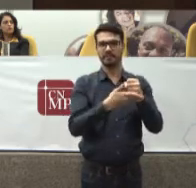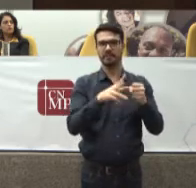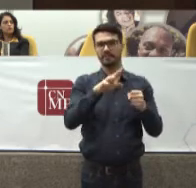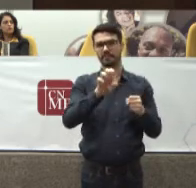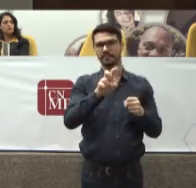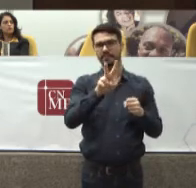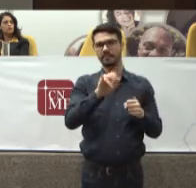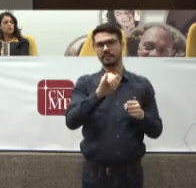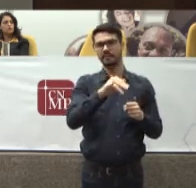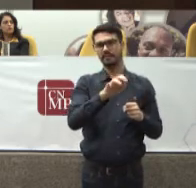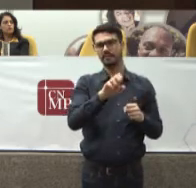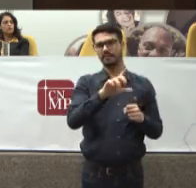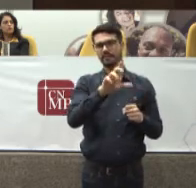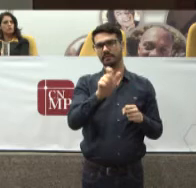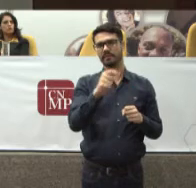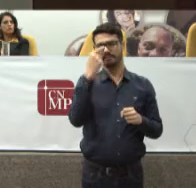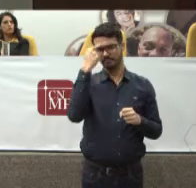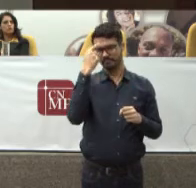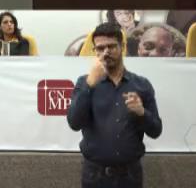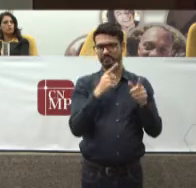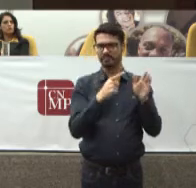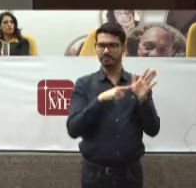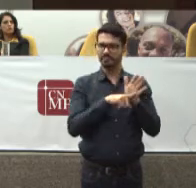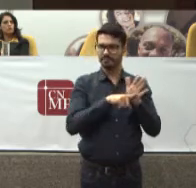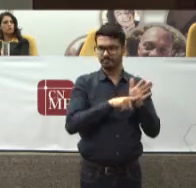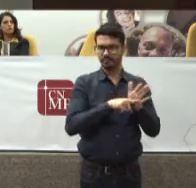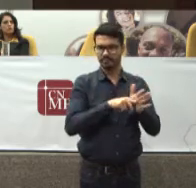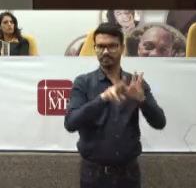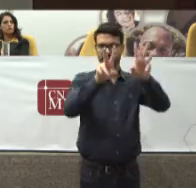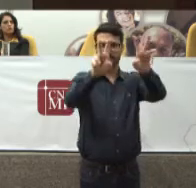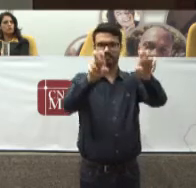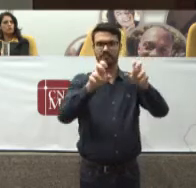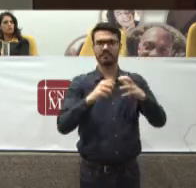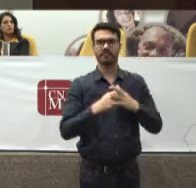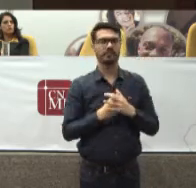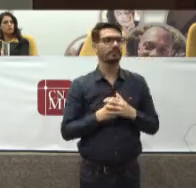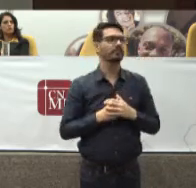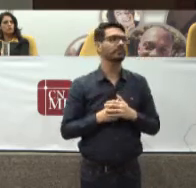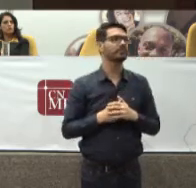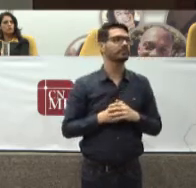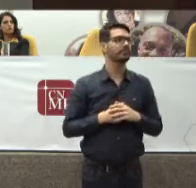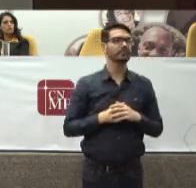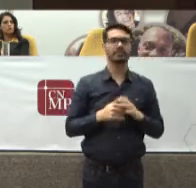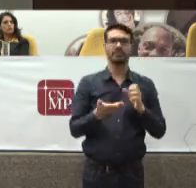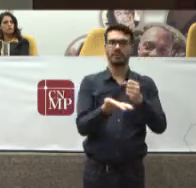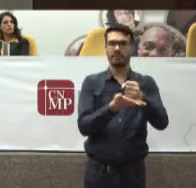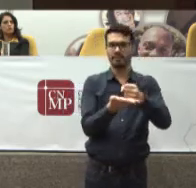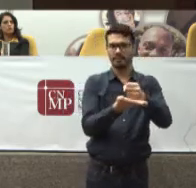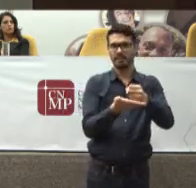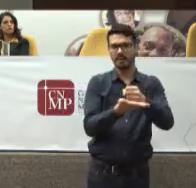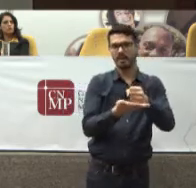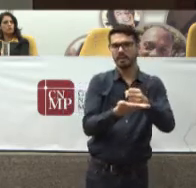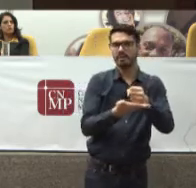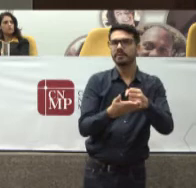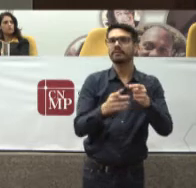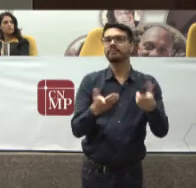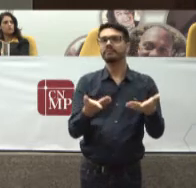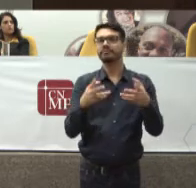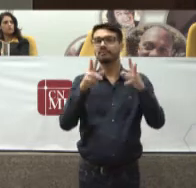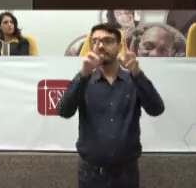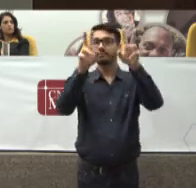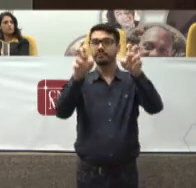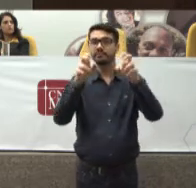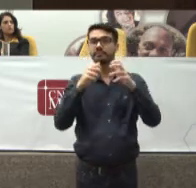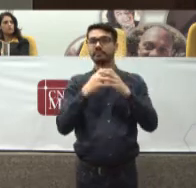Investir um pouquinho Mais Sobre Esse tema Mas Fundamentalmente Dizer Esse é critério legal